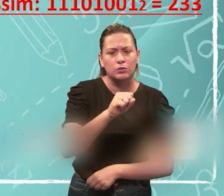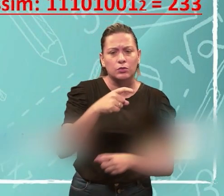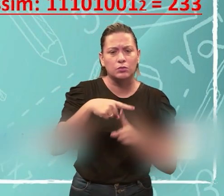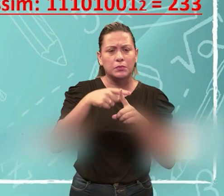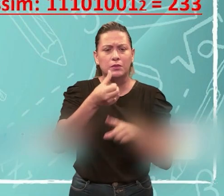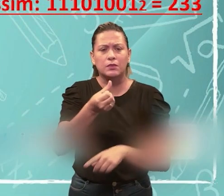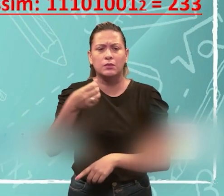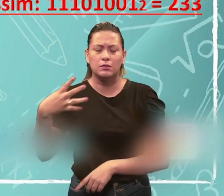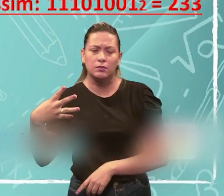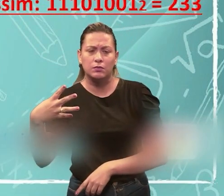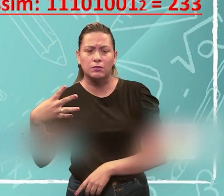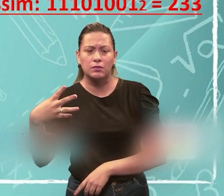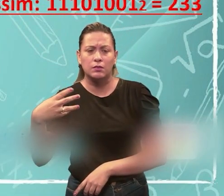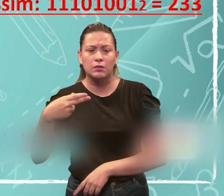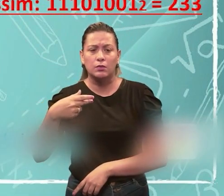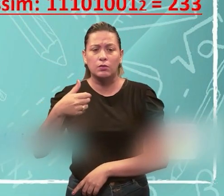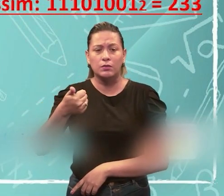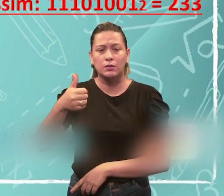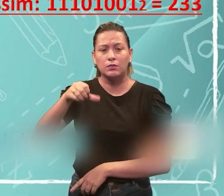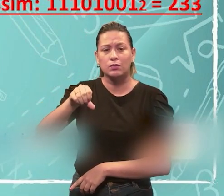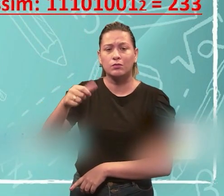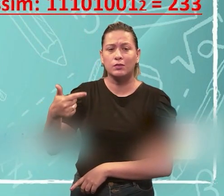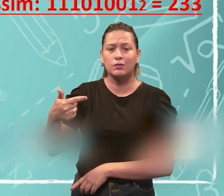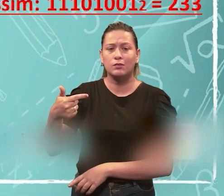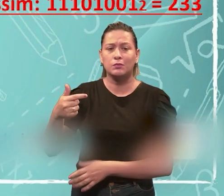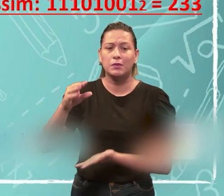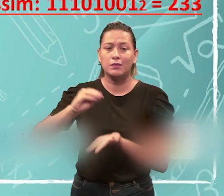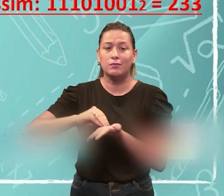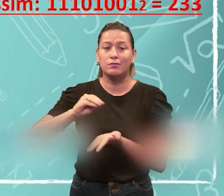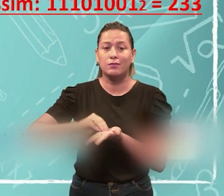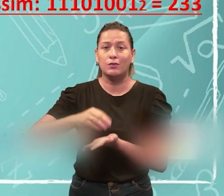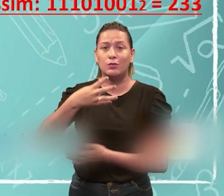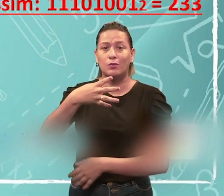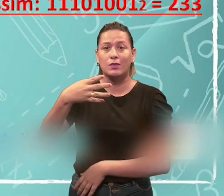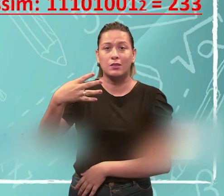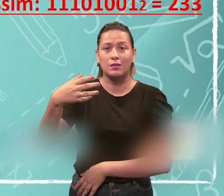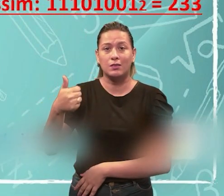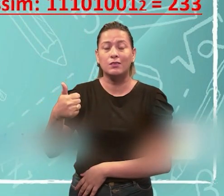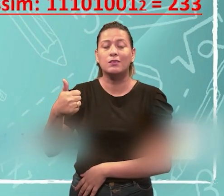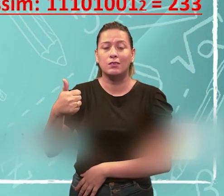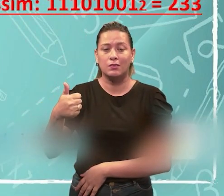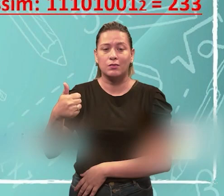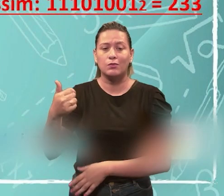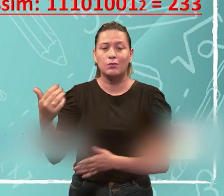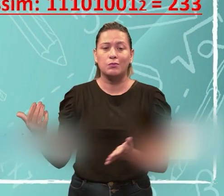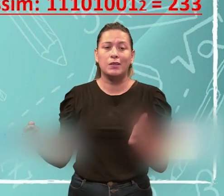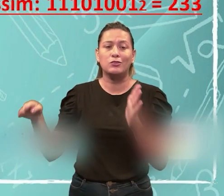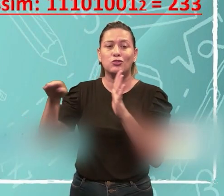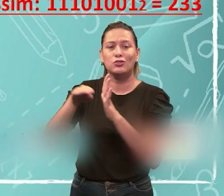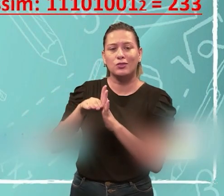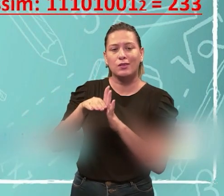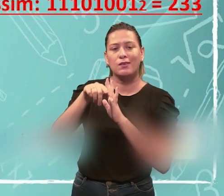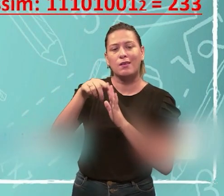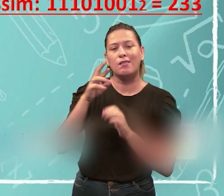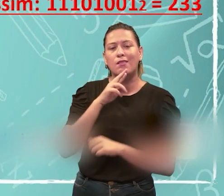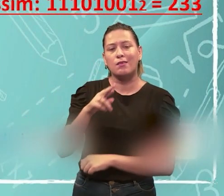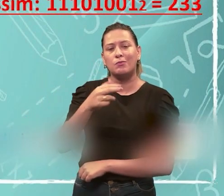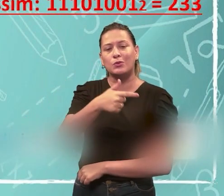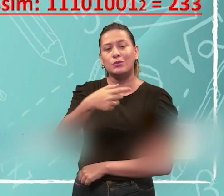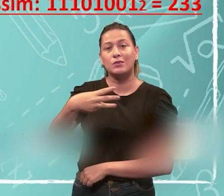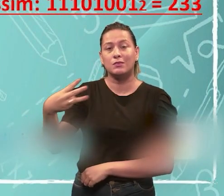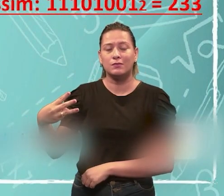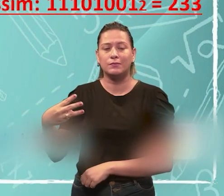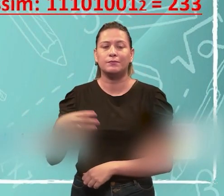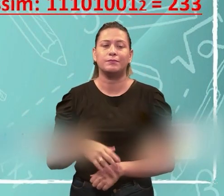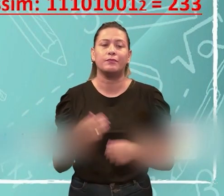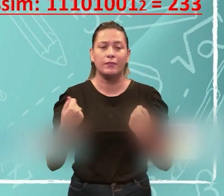128 mais 64, dá 192, mas ainda falta ainda 41 para completar esse número, né? Então, eu vou mais